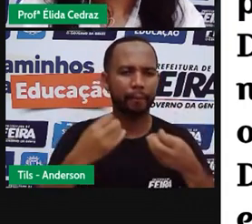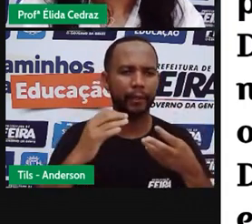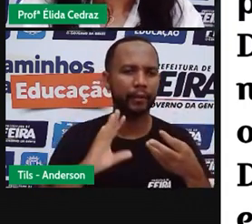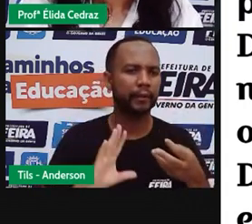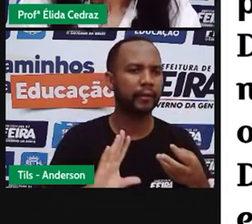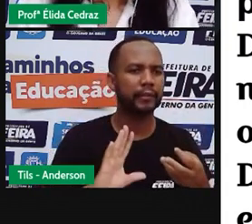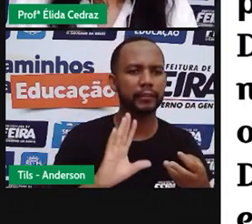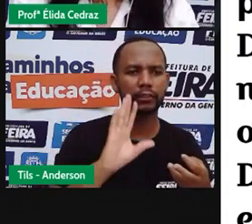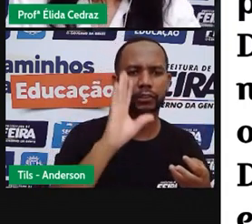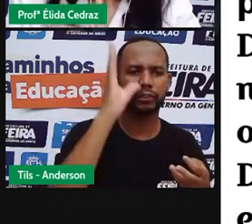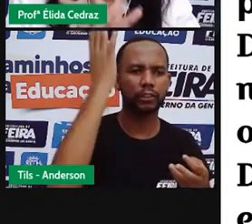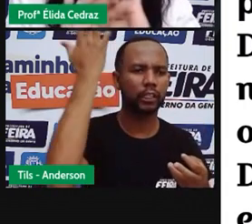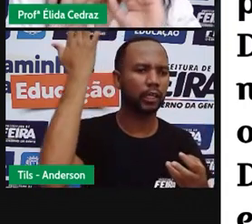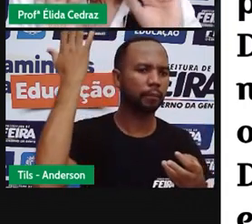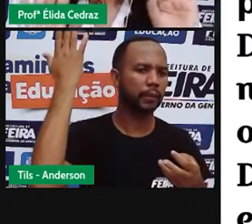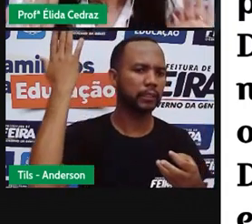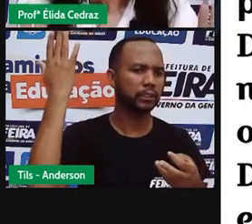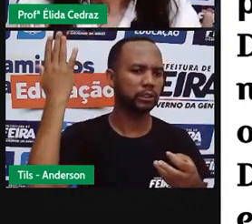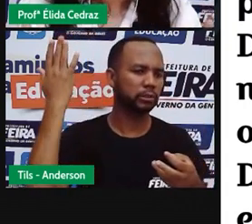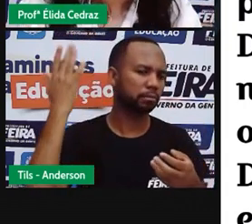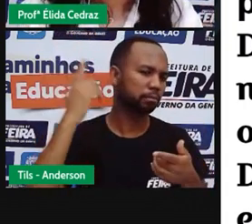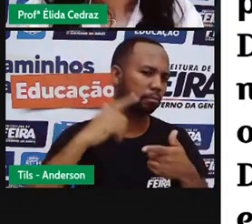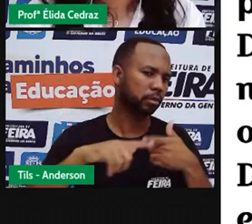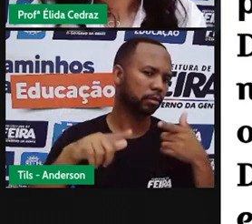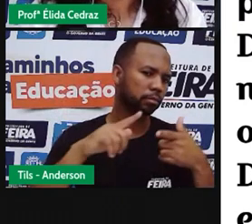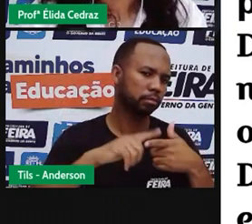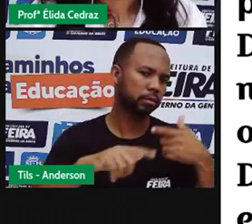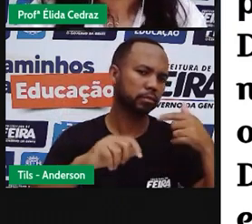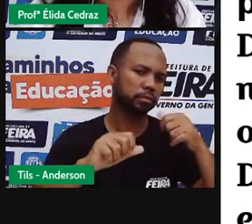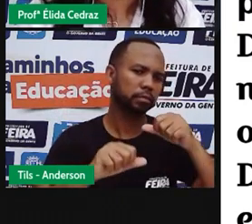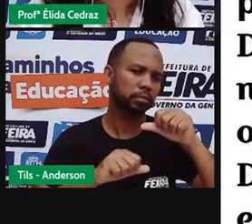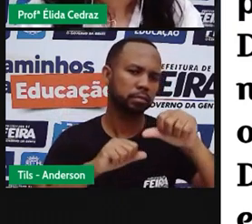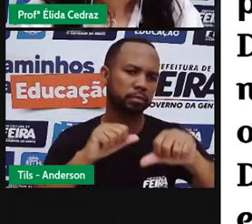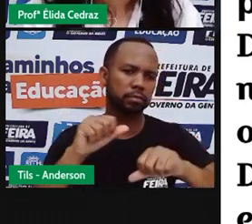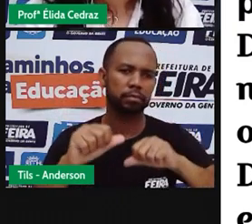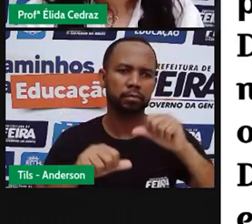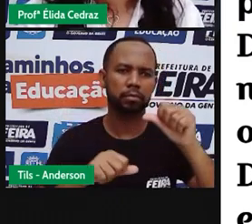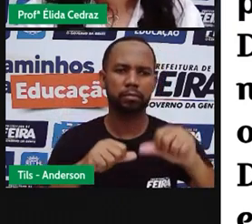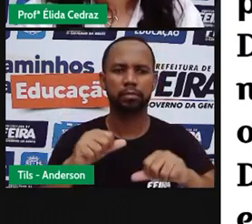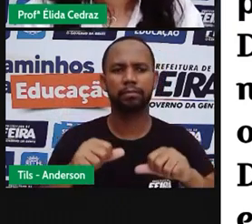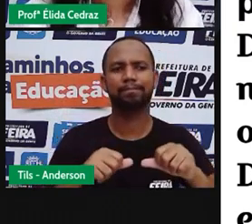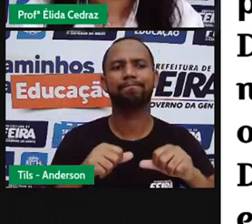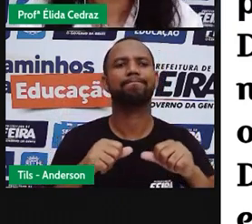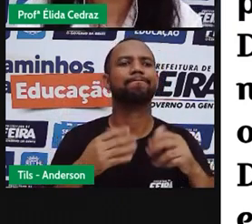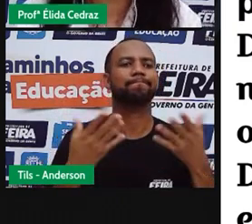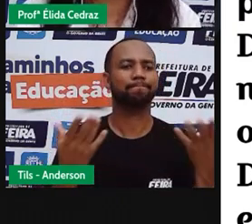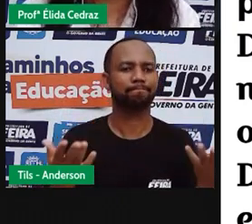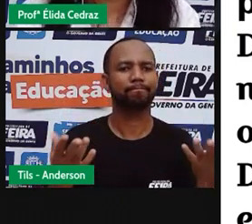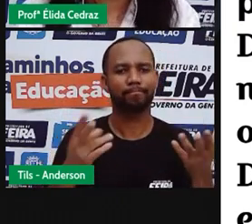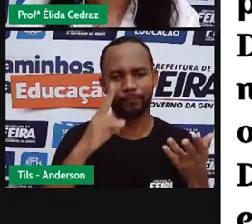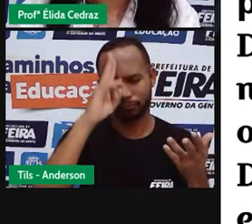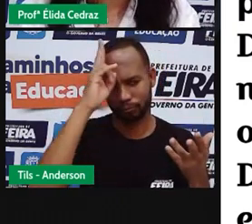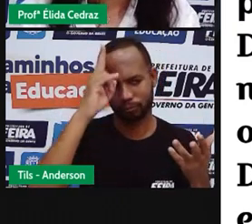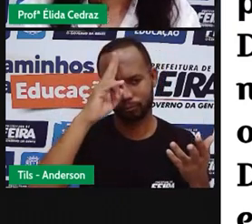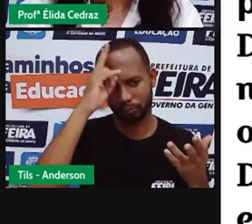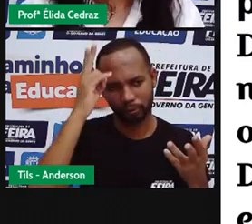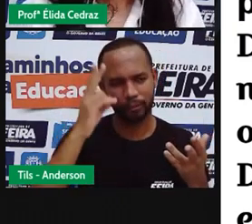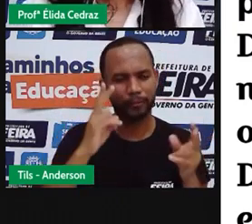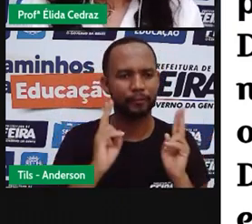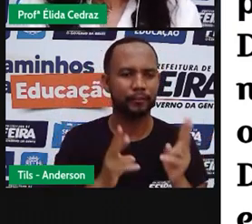repente, tudo vira do avesso. Essa é a complicação ou o conflito.